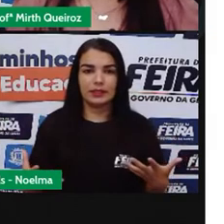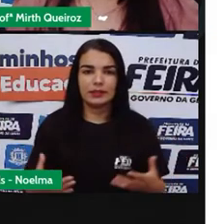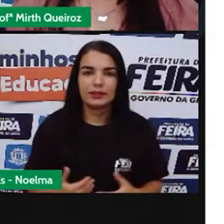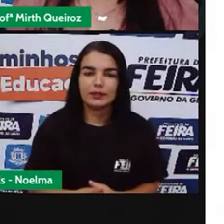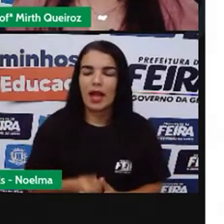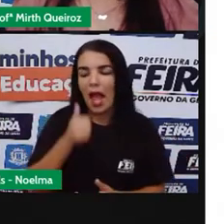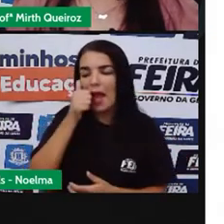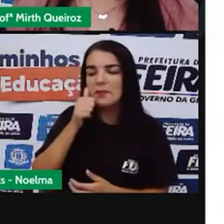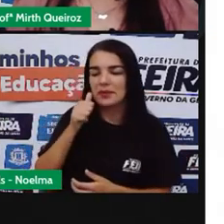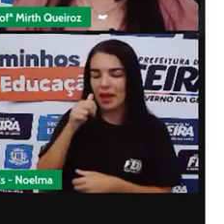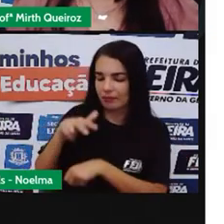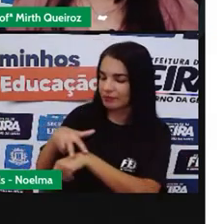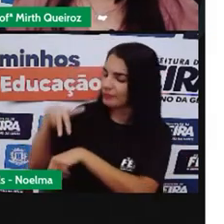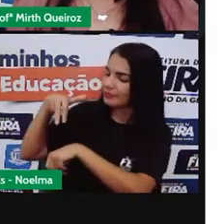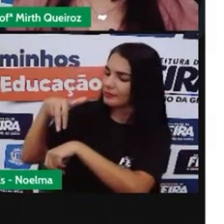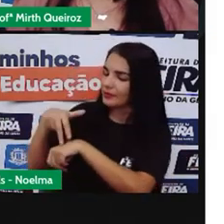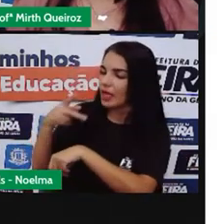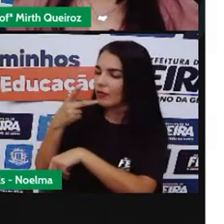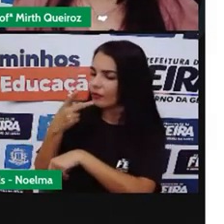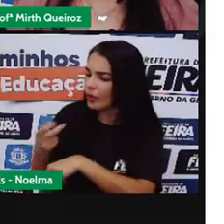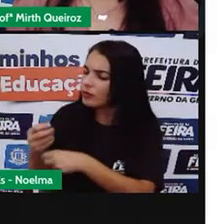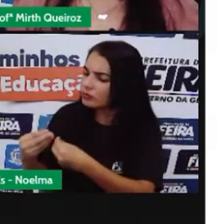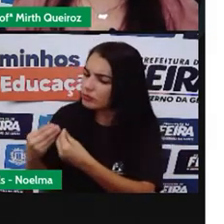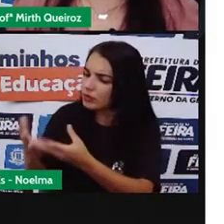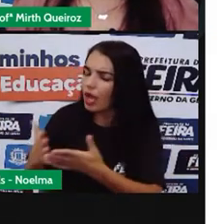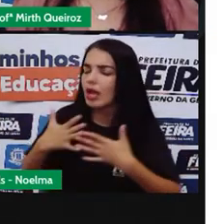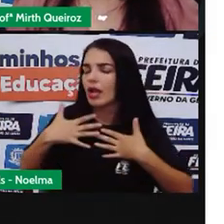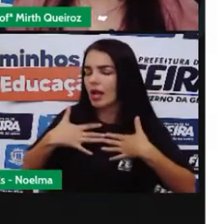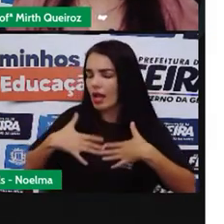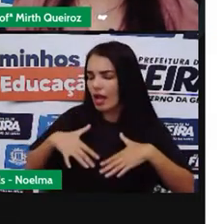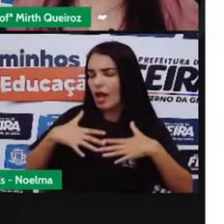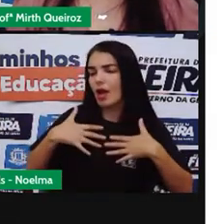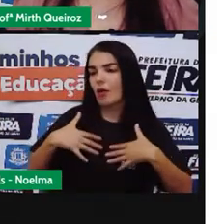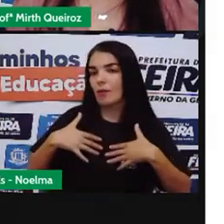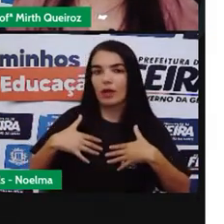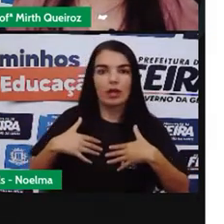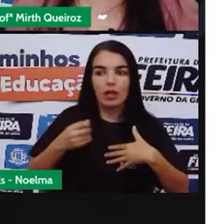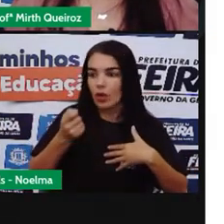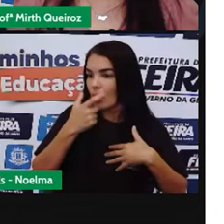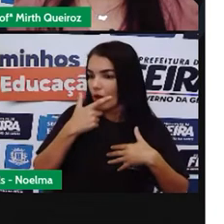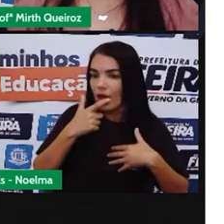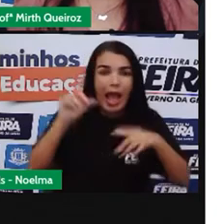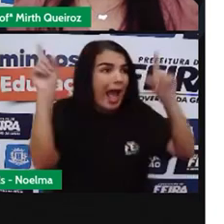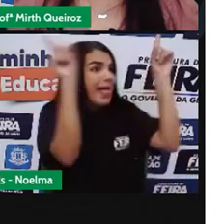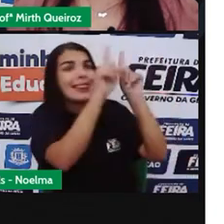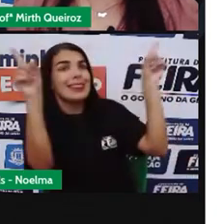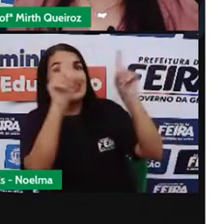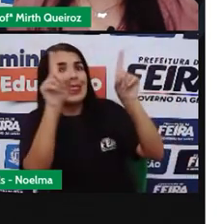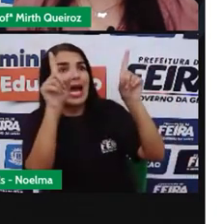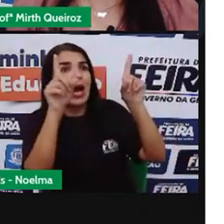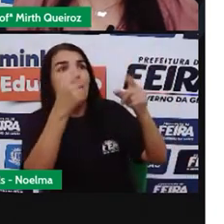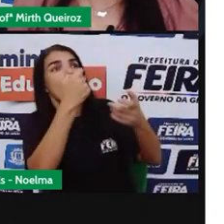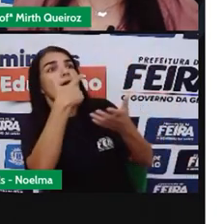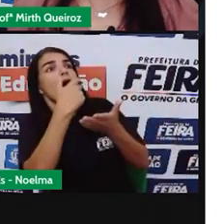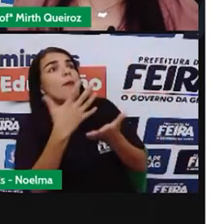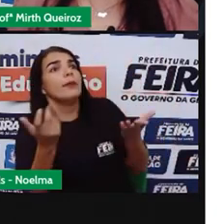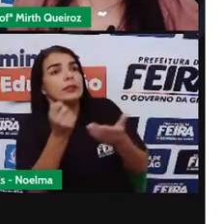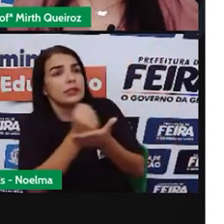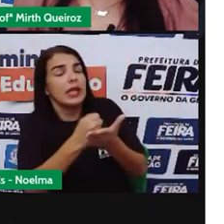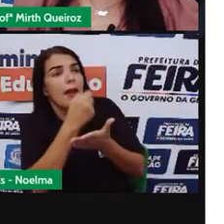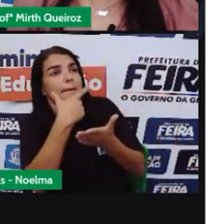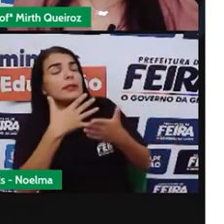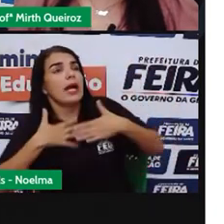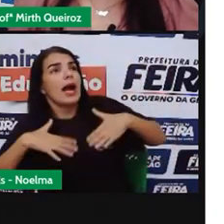A aeromoça diz que vai lhe trazer um calmante e, aí mesmo, é que ele dá um pulo. Calmante por quê?